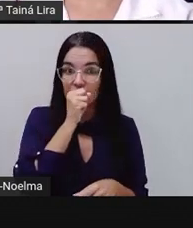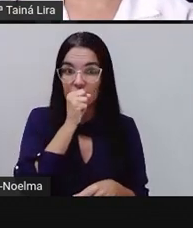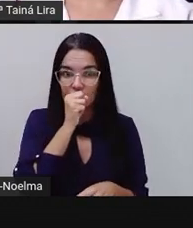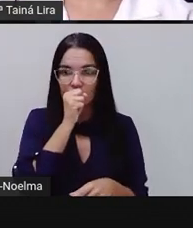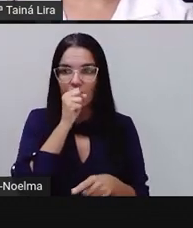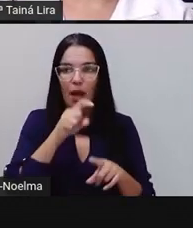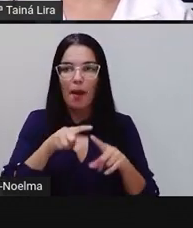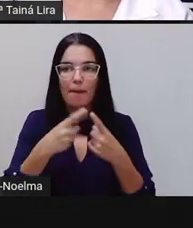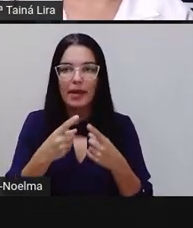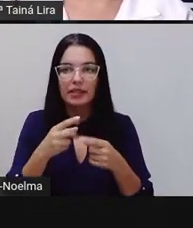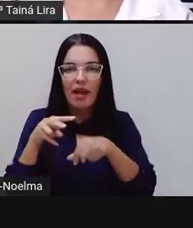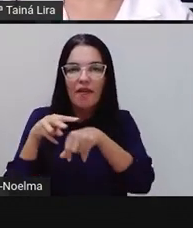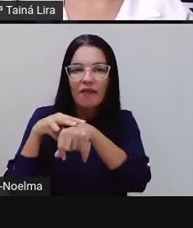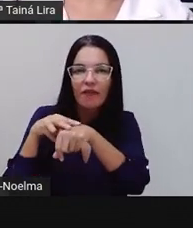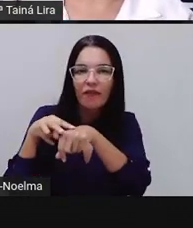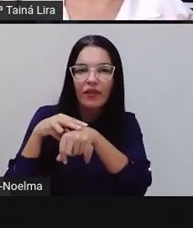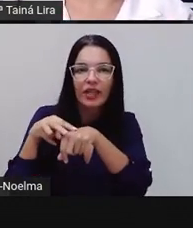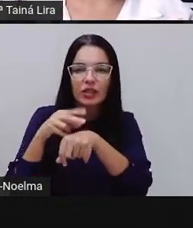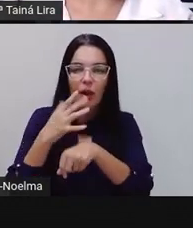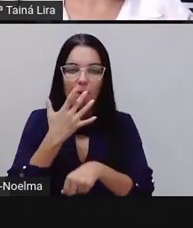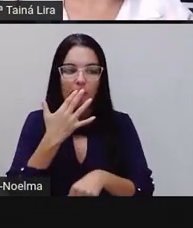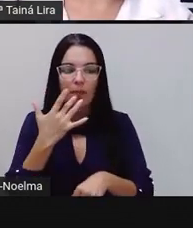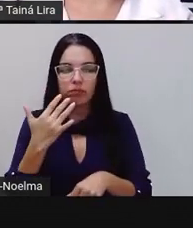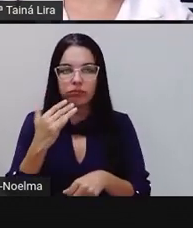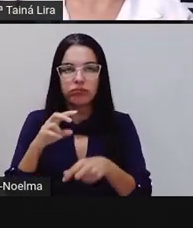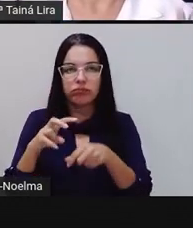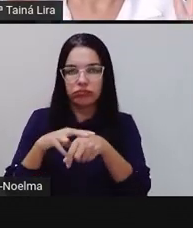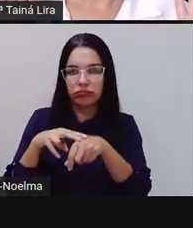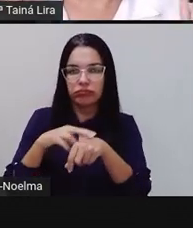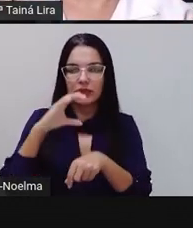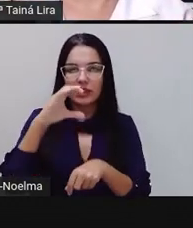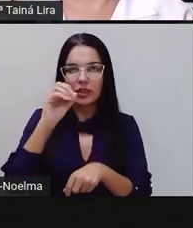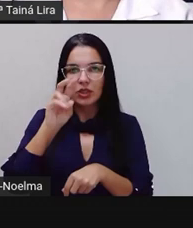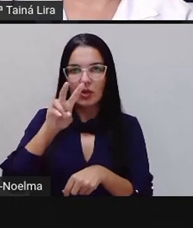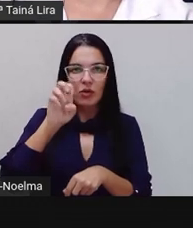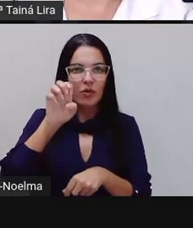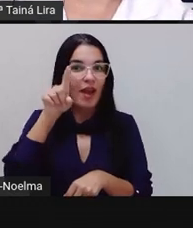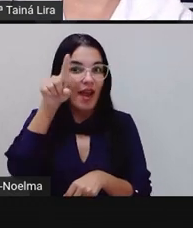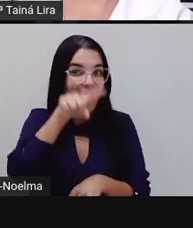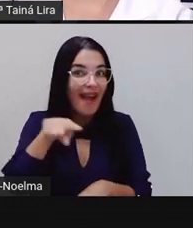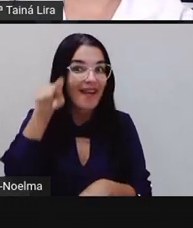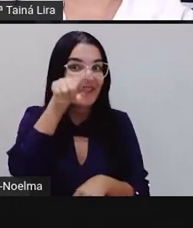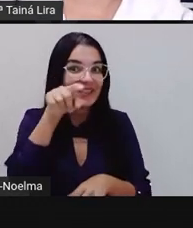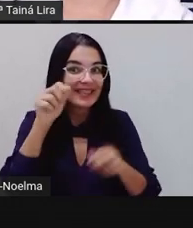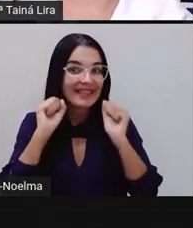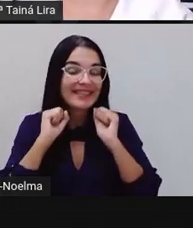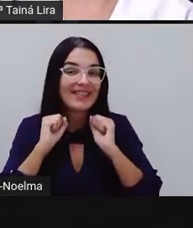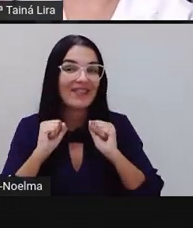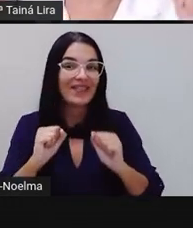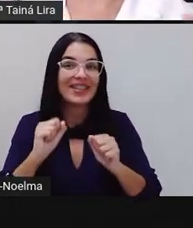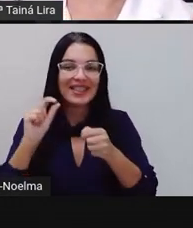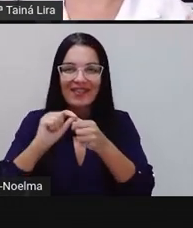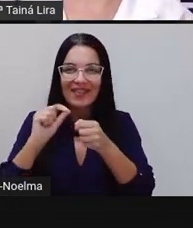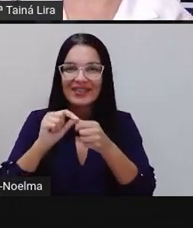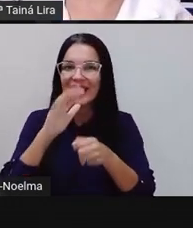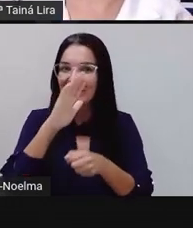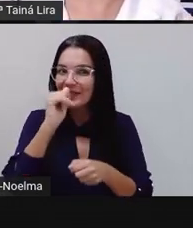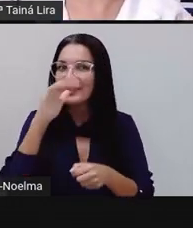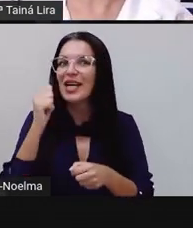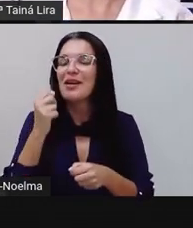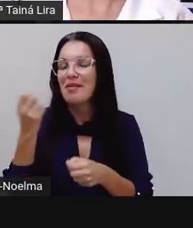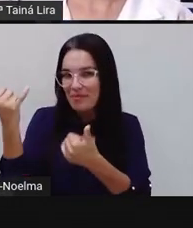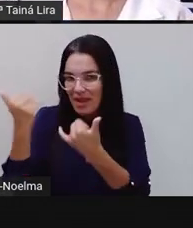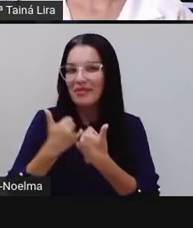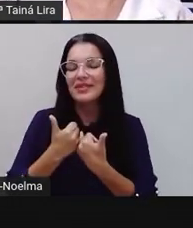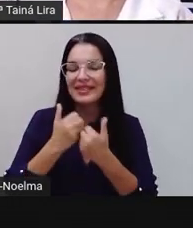ele fica verdinho ali por causa da couve. É uma delícia, tá bom? Quero ver aí, tá? Quem fizer o suco, me conta, tá